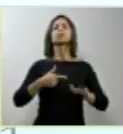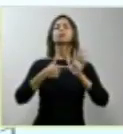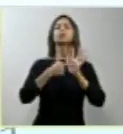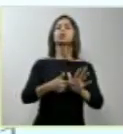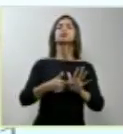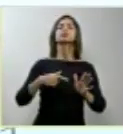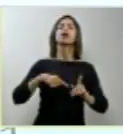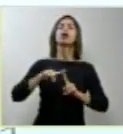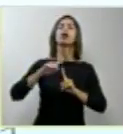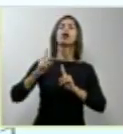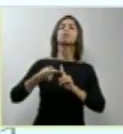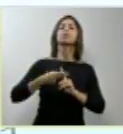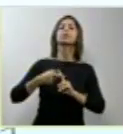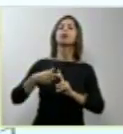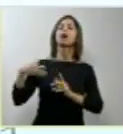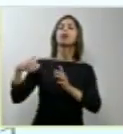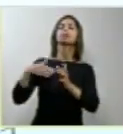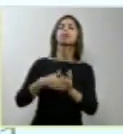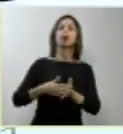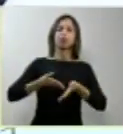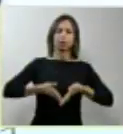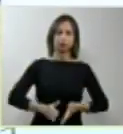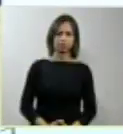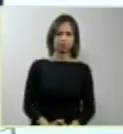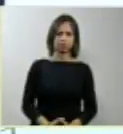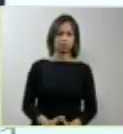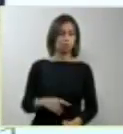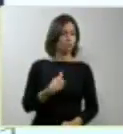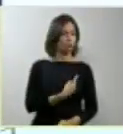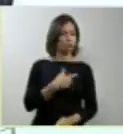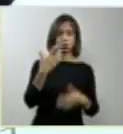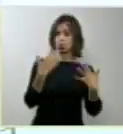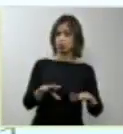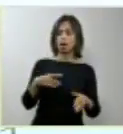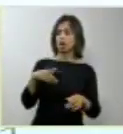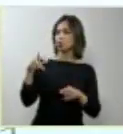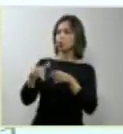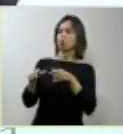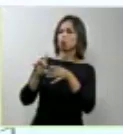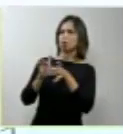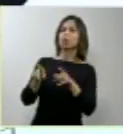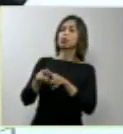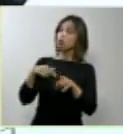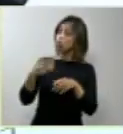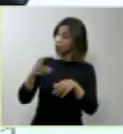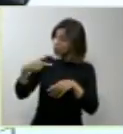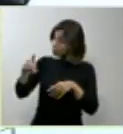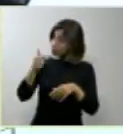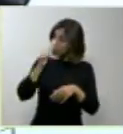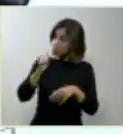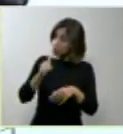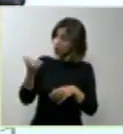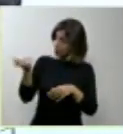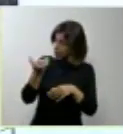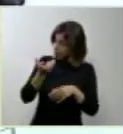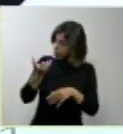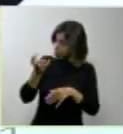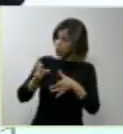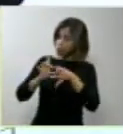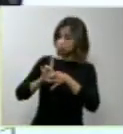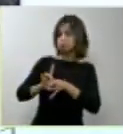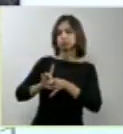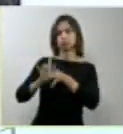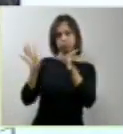o fim. O que nós queremos não é impedir isso. Nós queremos permitir, se ela quiser, mas